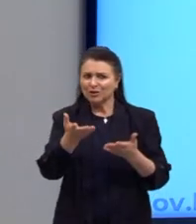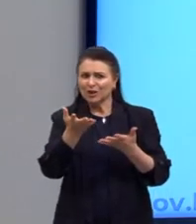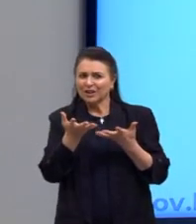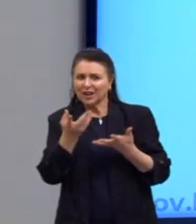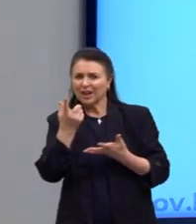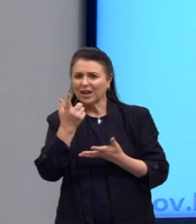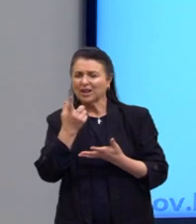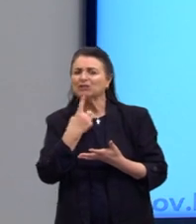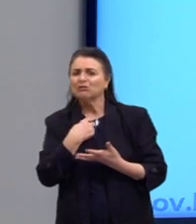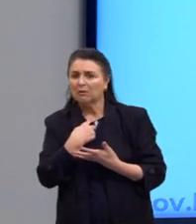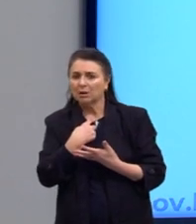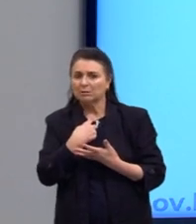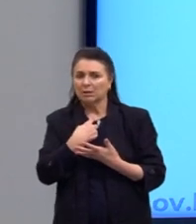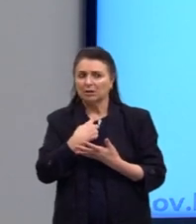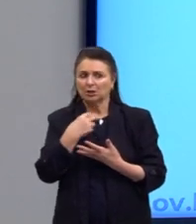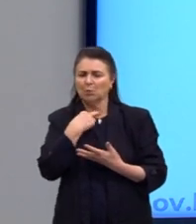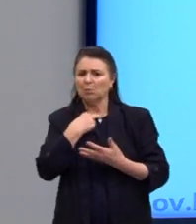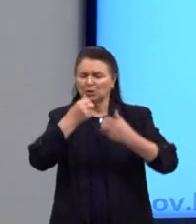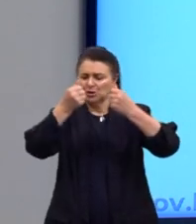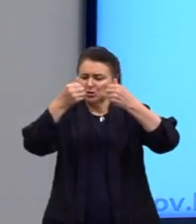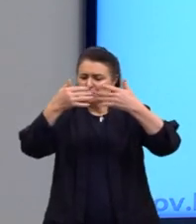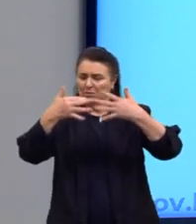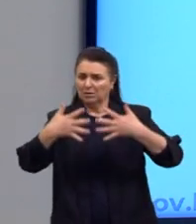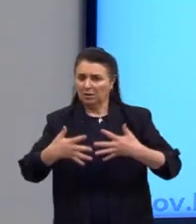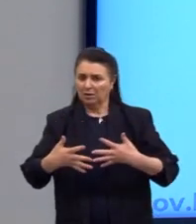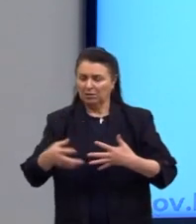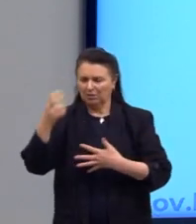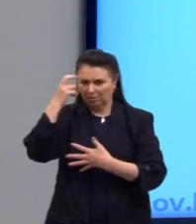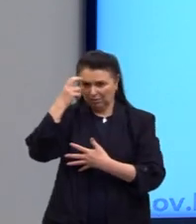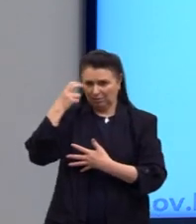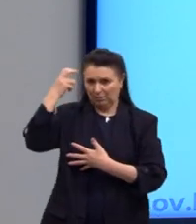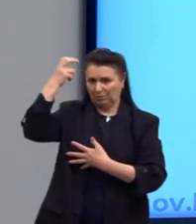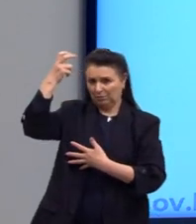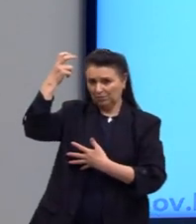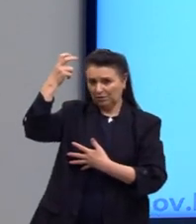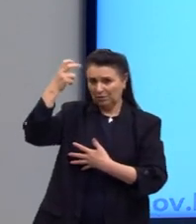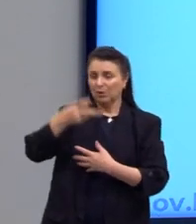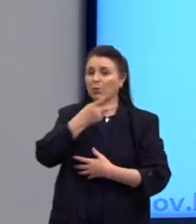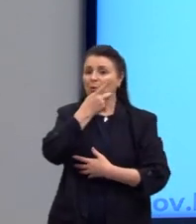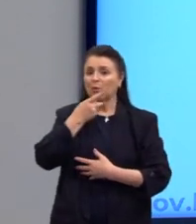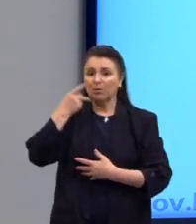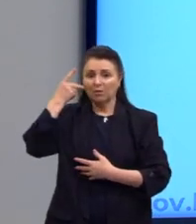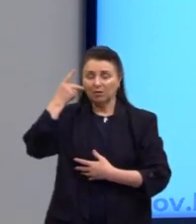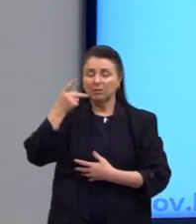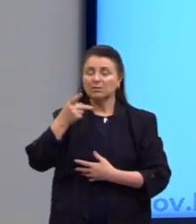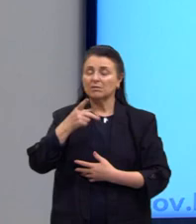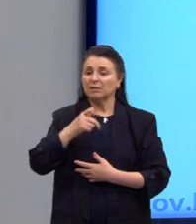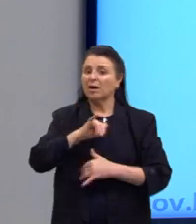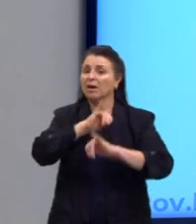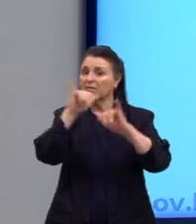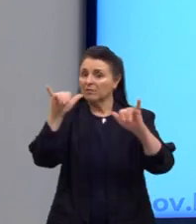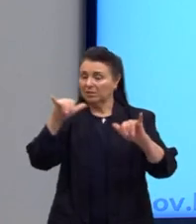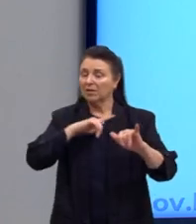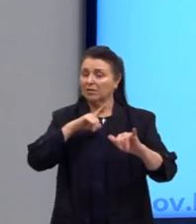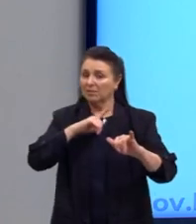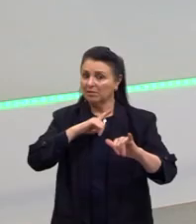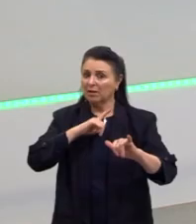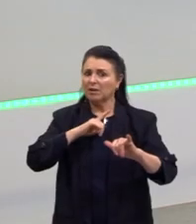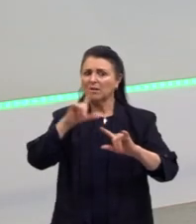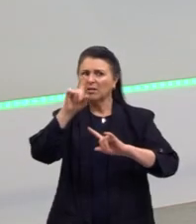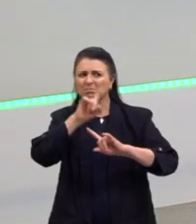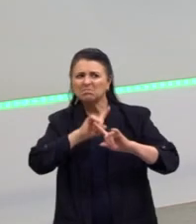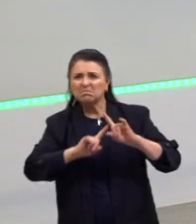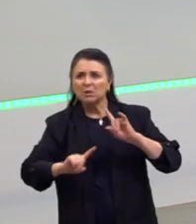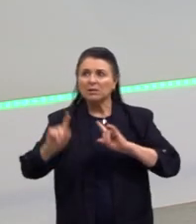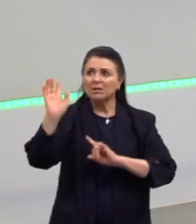se possa justificá-lo intelectualmente. Então, o Kant vai dizer que existe, sim, algo que é universal